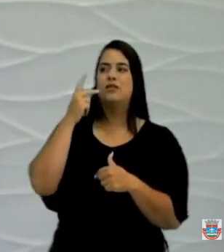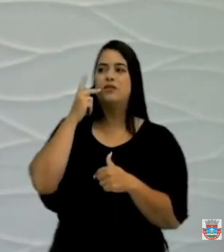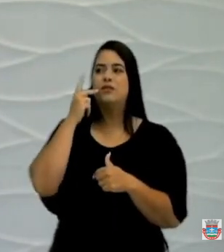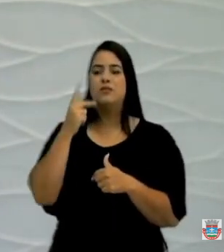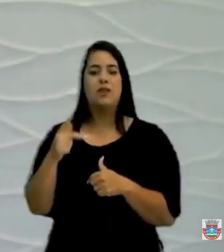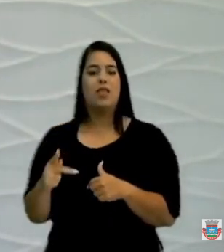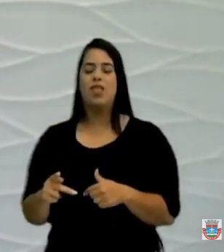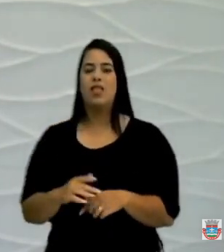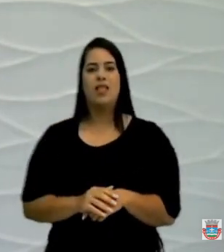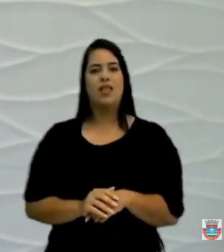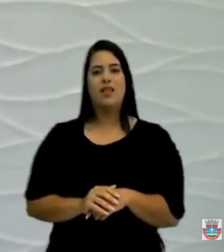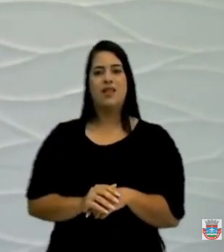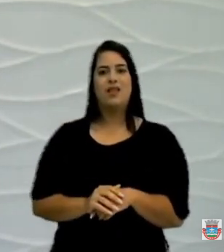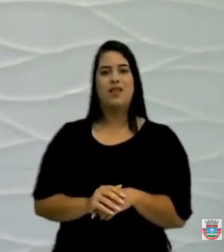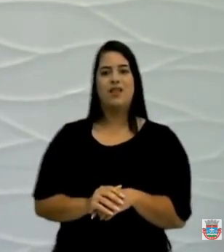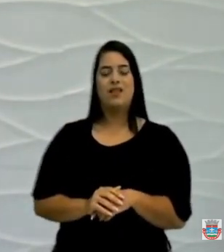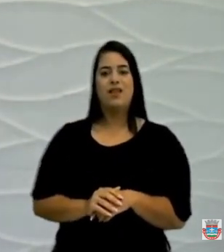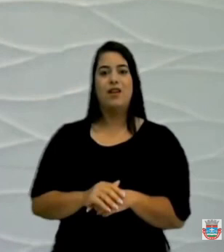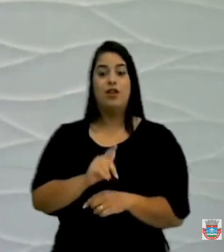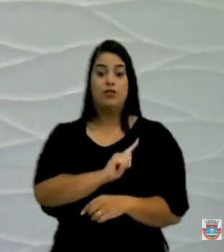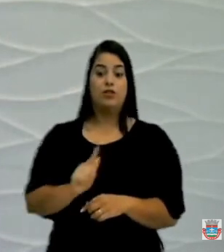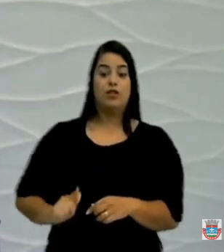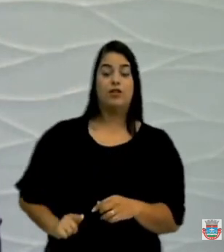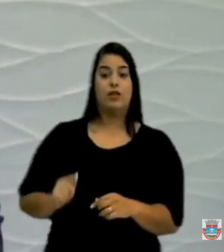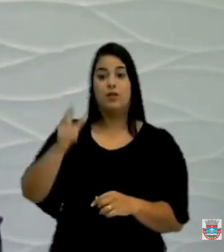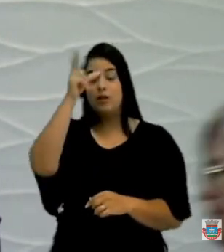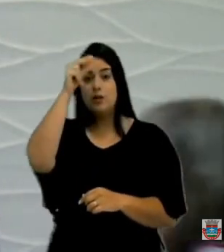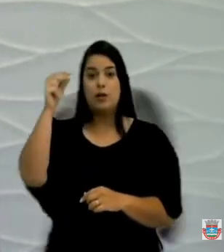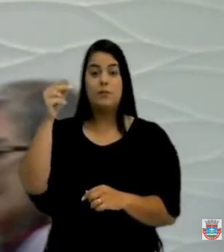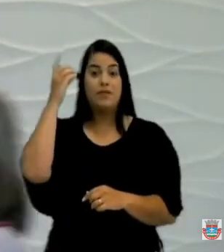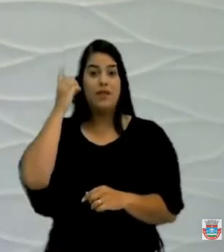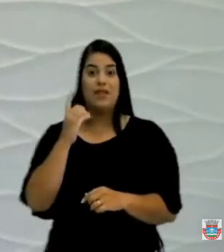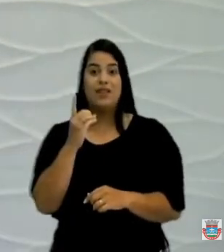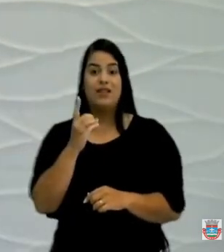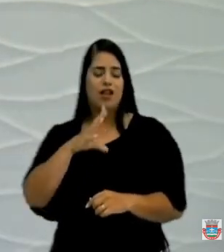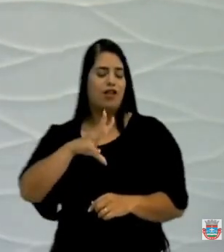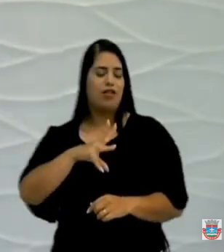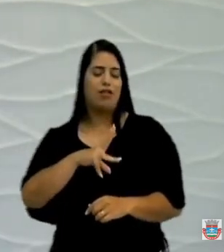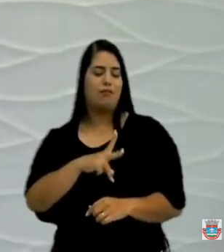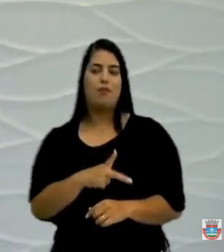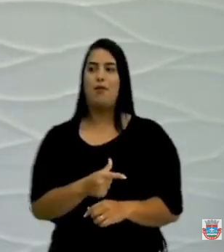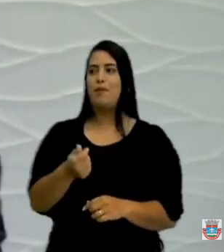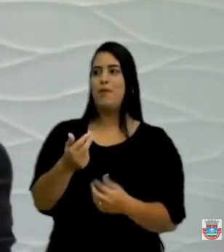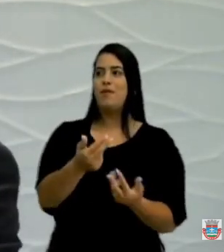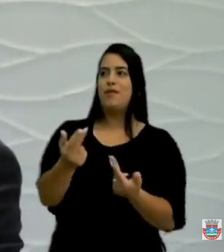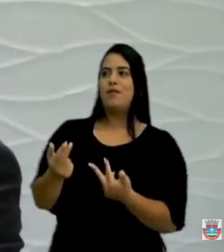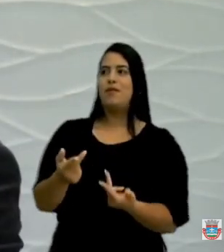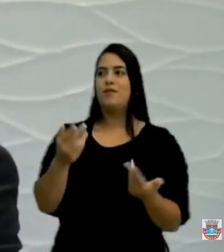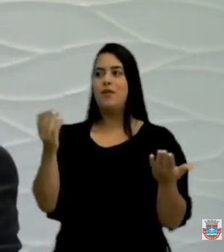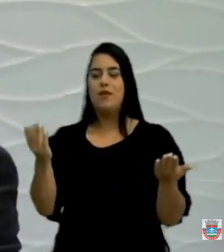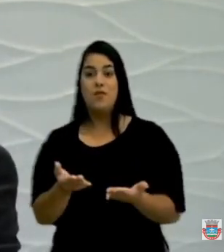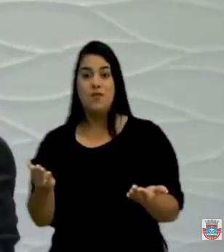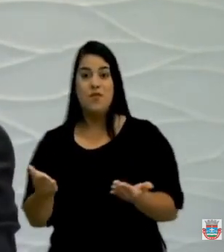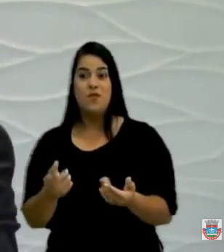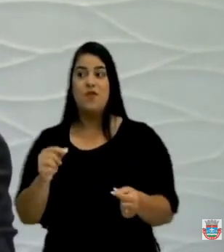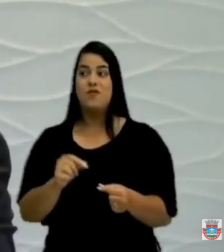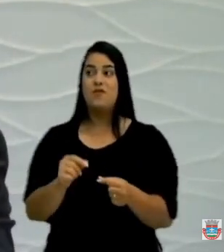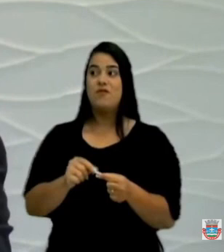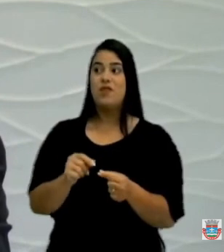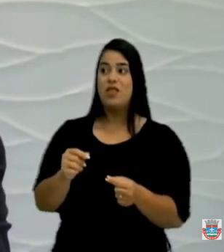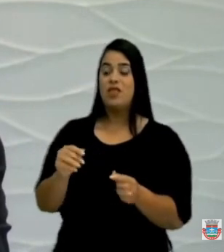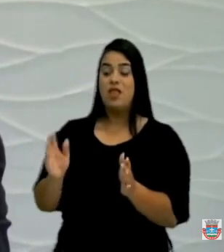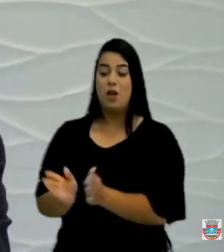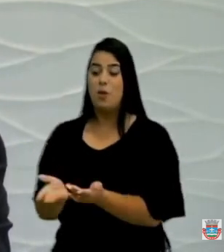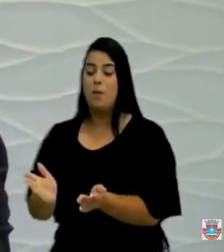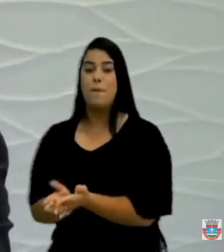é só querer na gestão da prefeita Débora, vereador Pezinho, ela tinha amor como tem hoje e ela fazia do recurso próprio quando tinha a